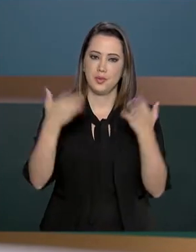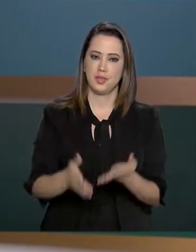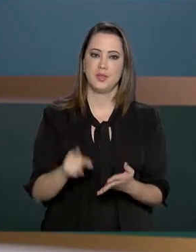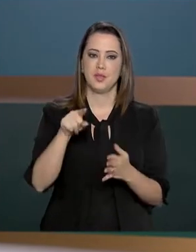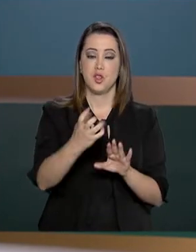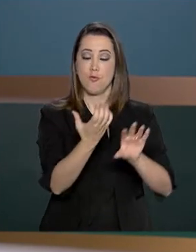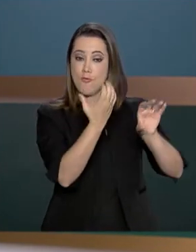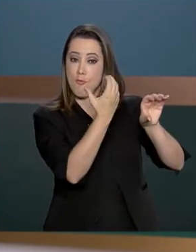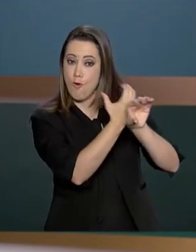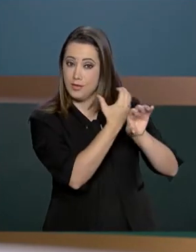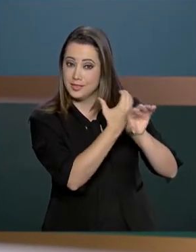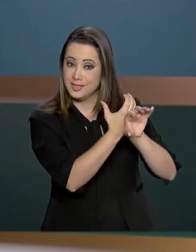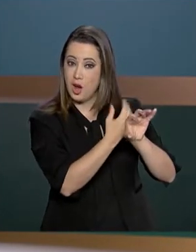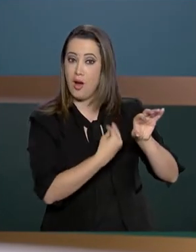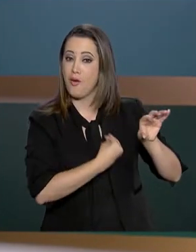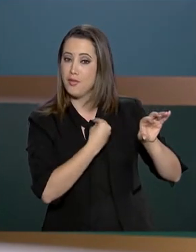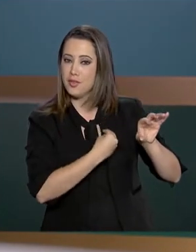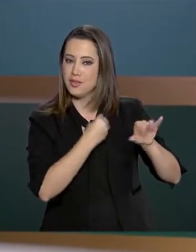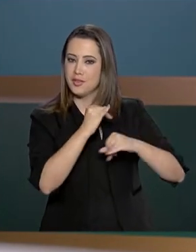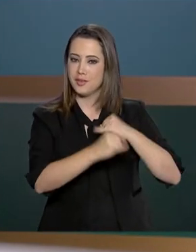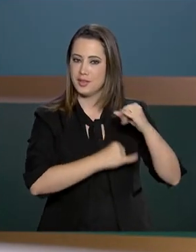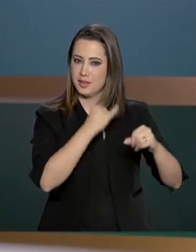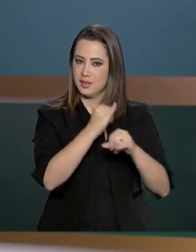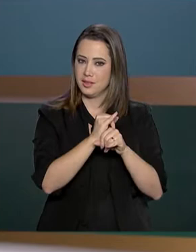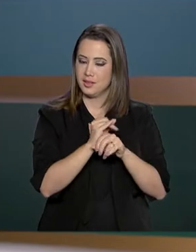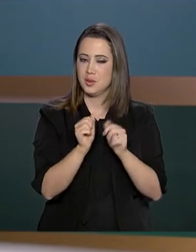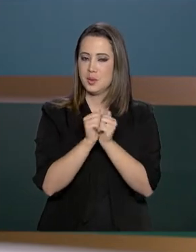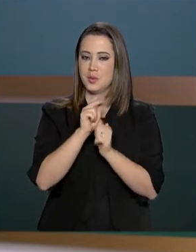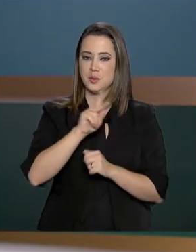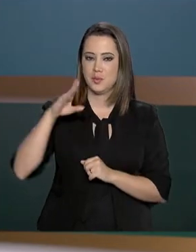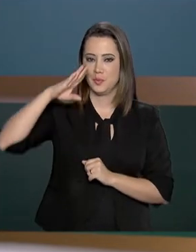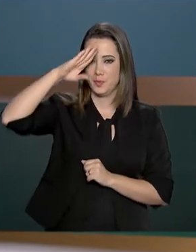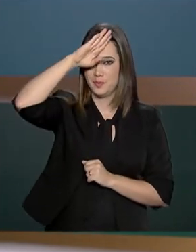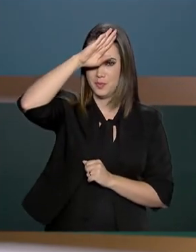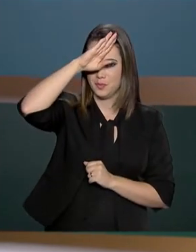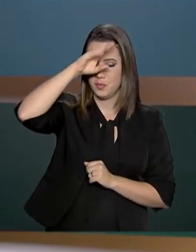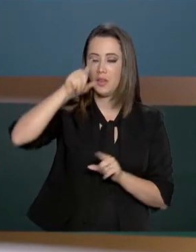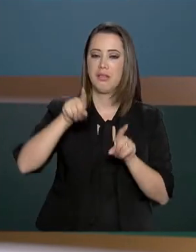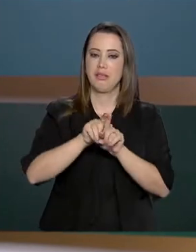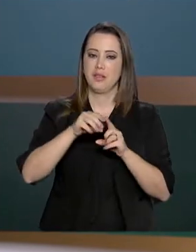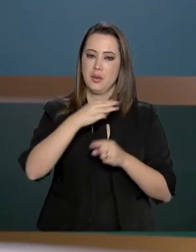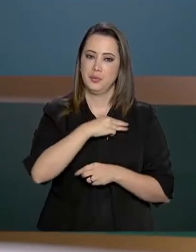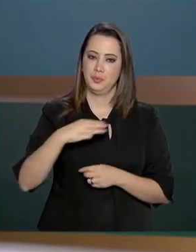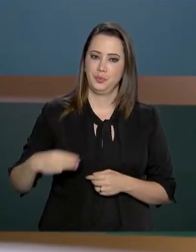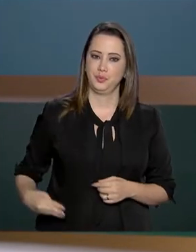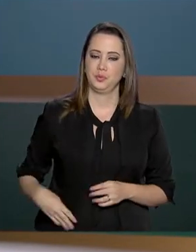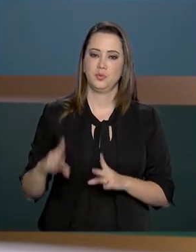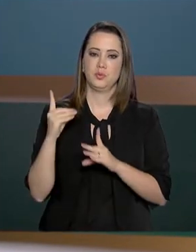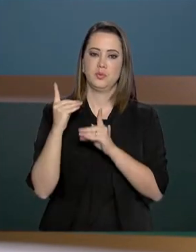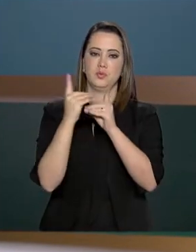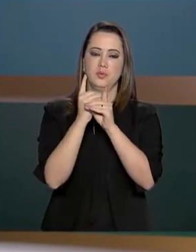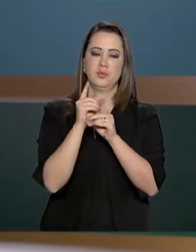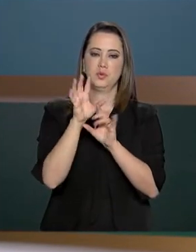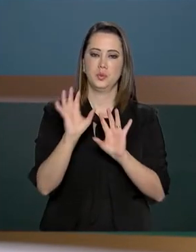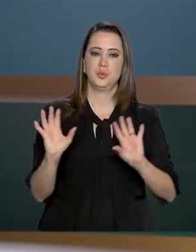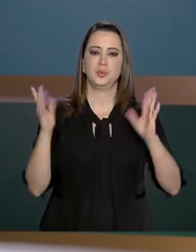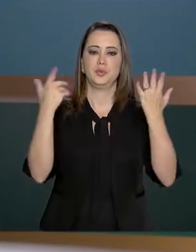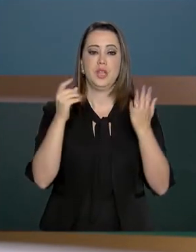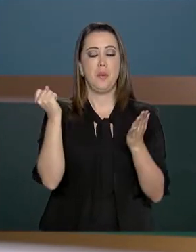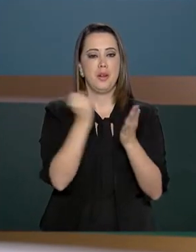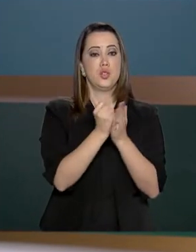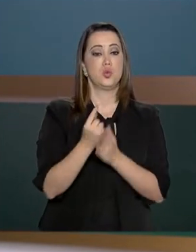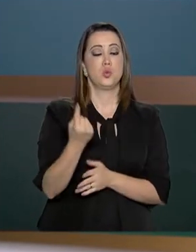participaram de uma videoconferência ao vivo pela internet com o presidente Jair Bolsonaro e ministros. O encontro foi para